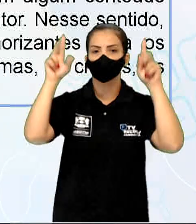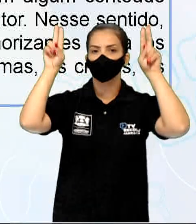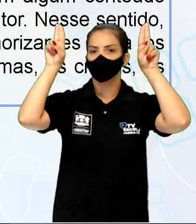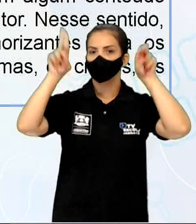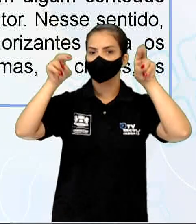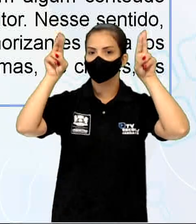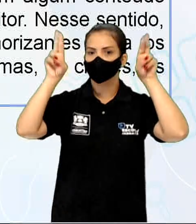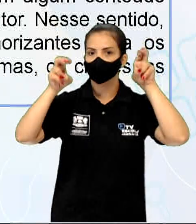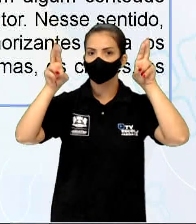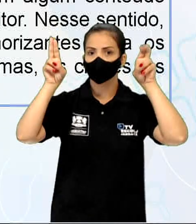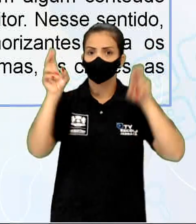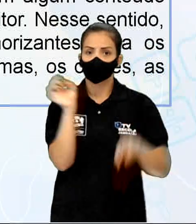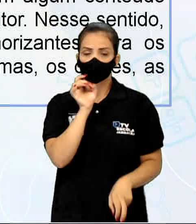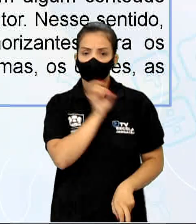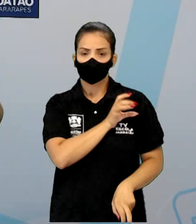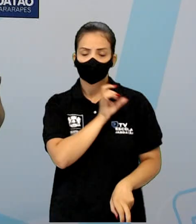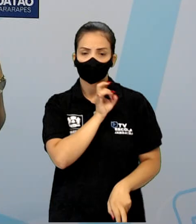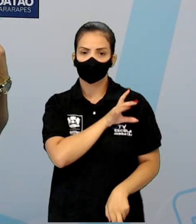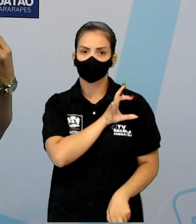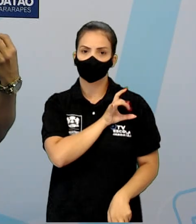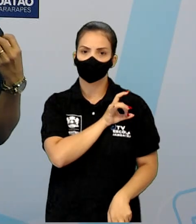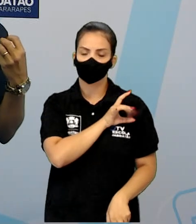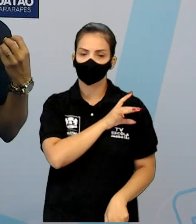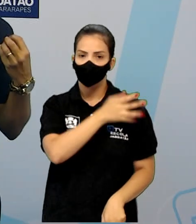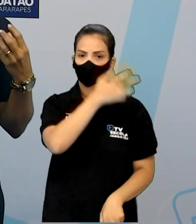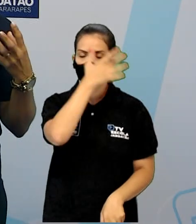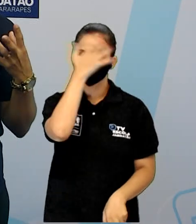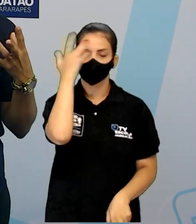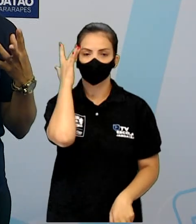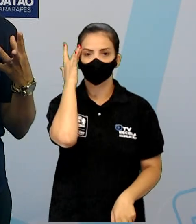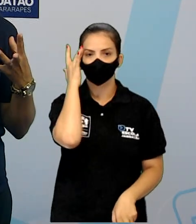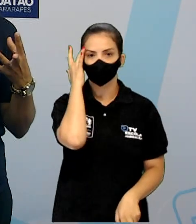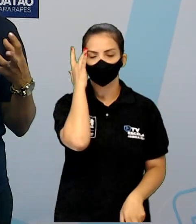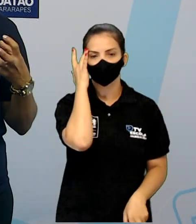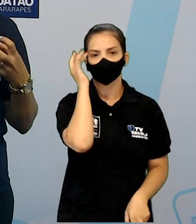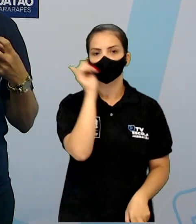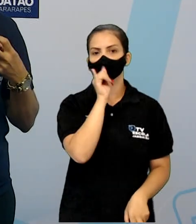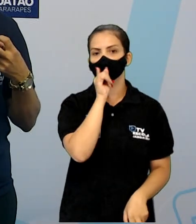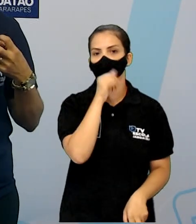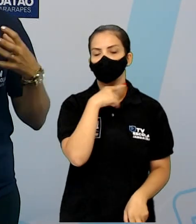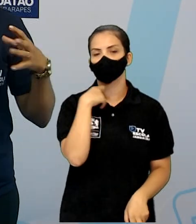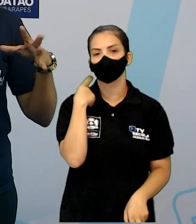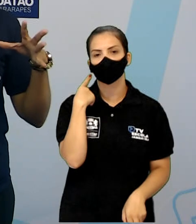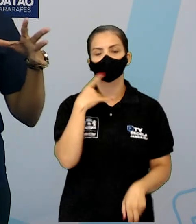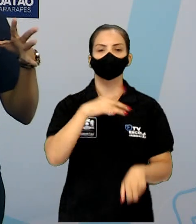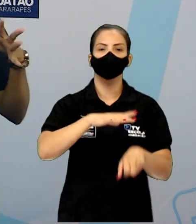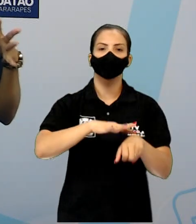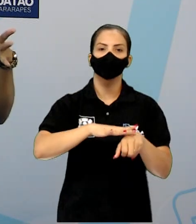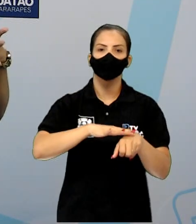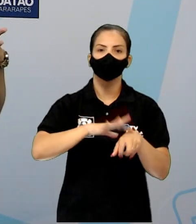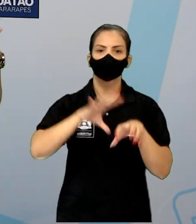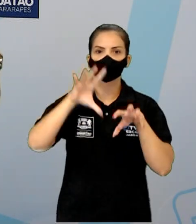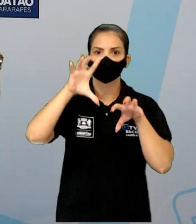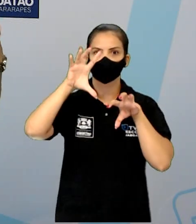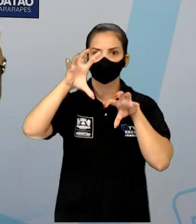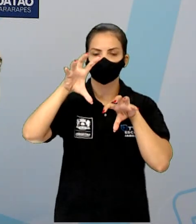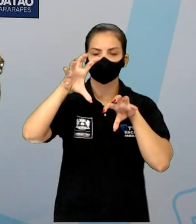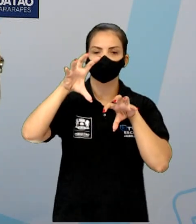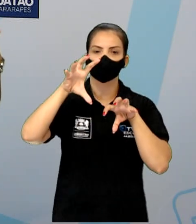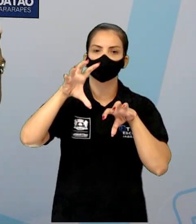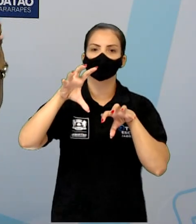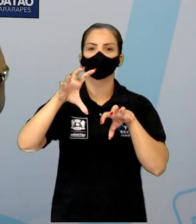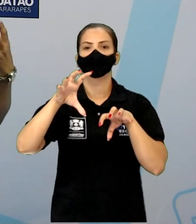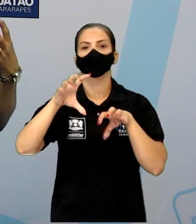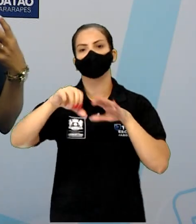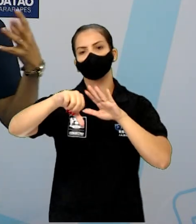mais até morizantes para os seres humanos. Como a morte, doença, fantasmas, os